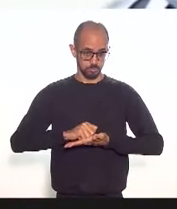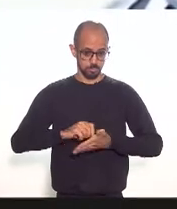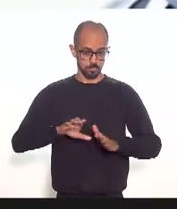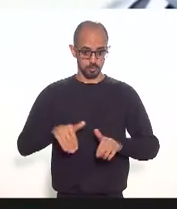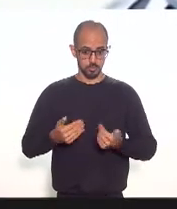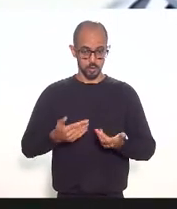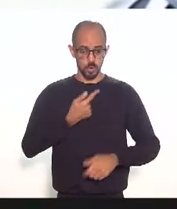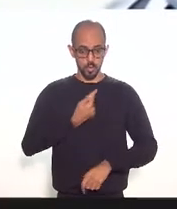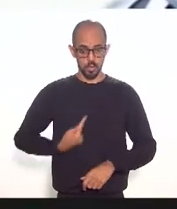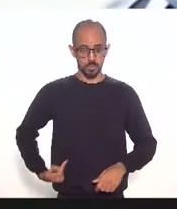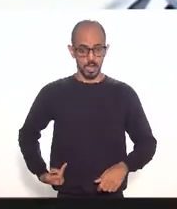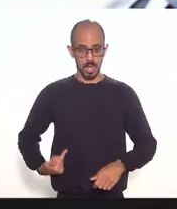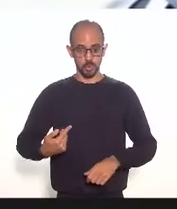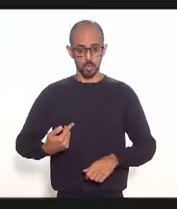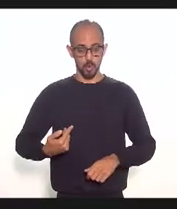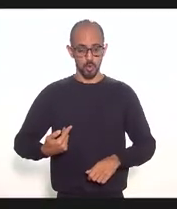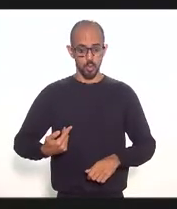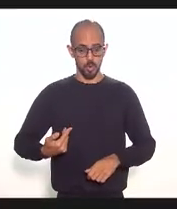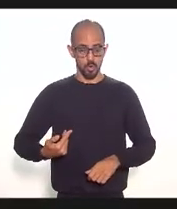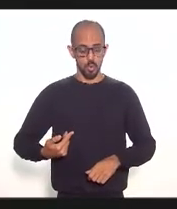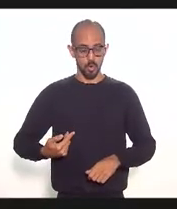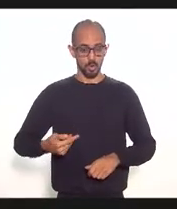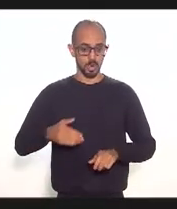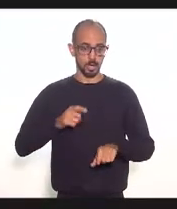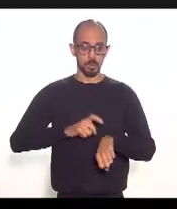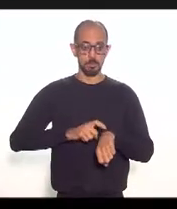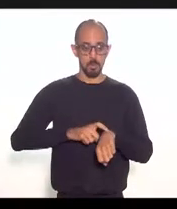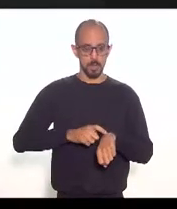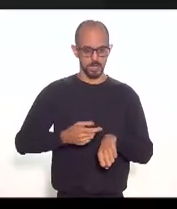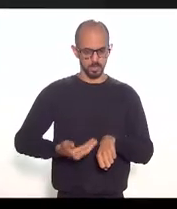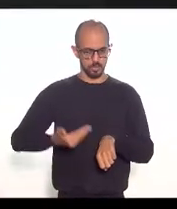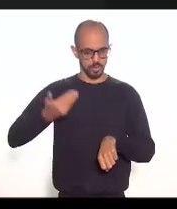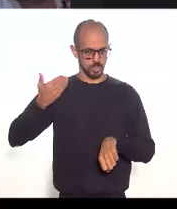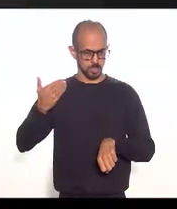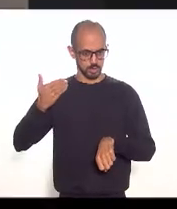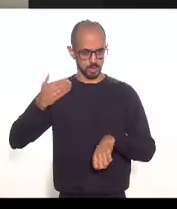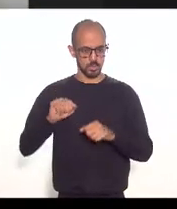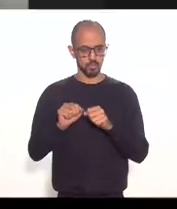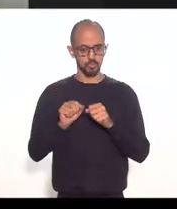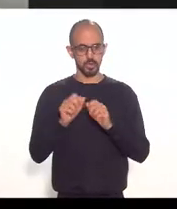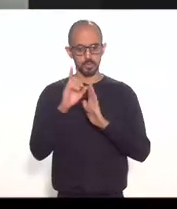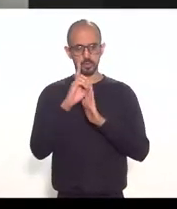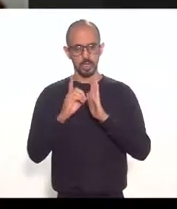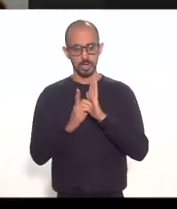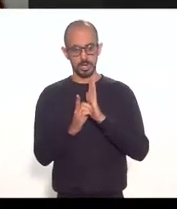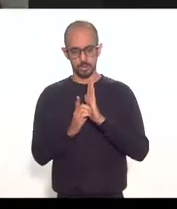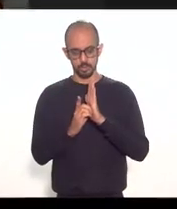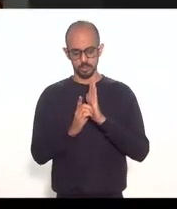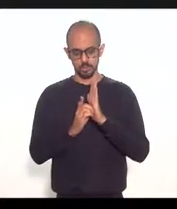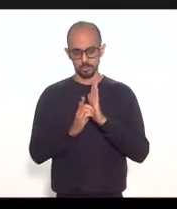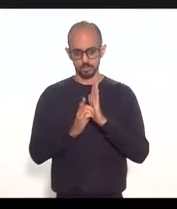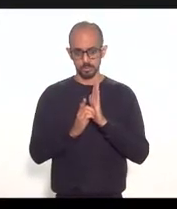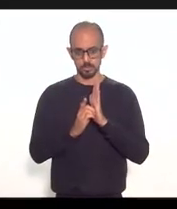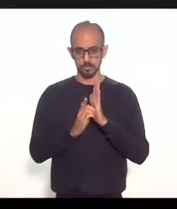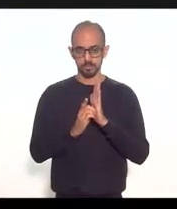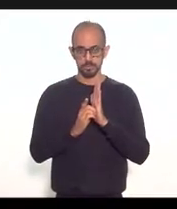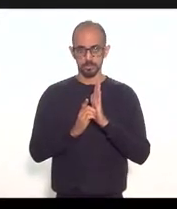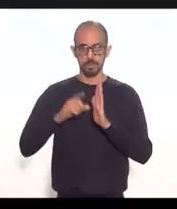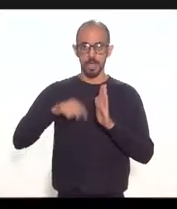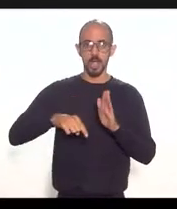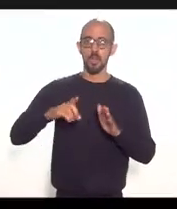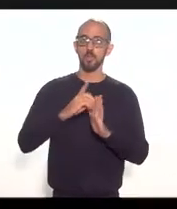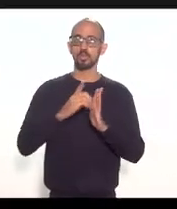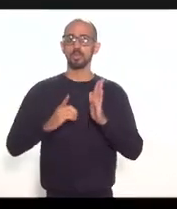governador daquele período fez um decreto, que é o decreto...